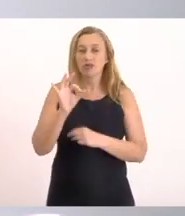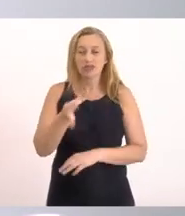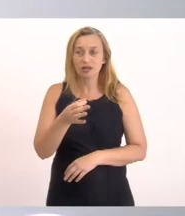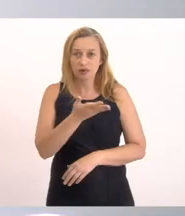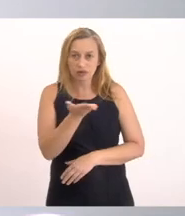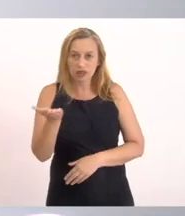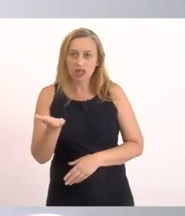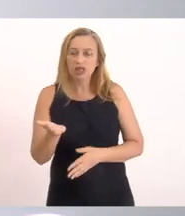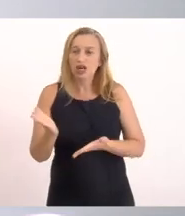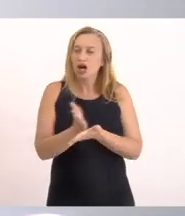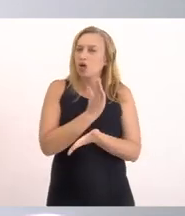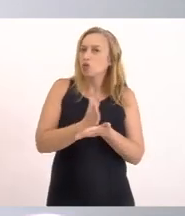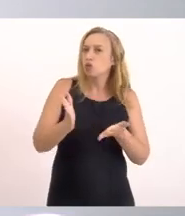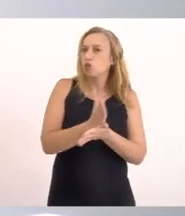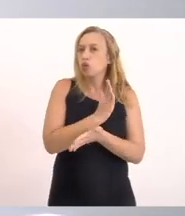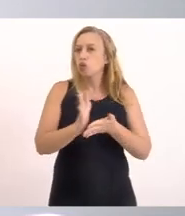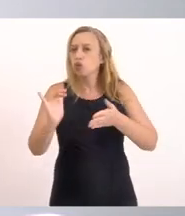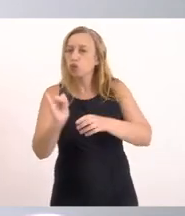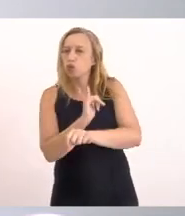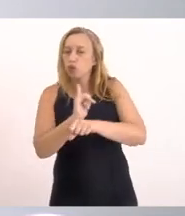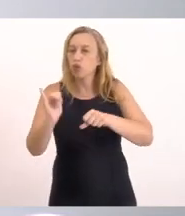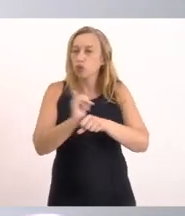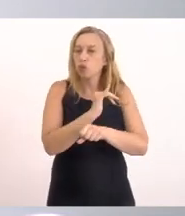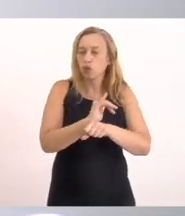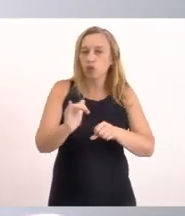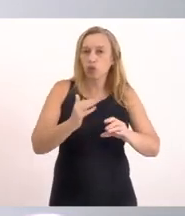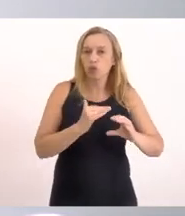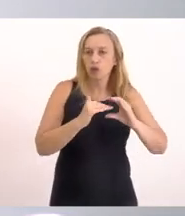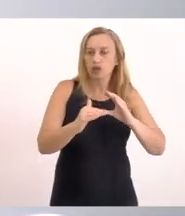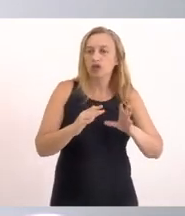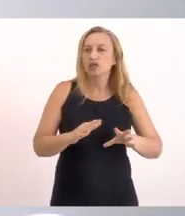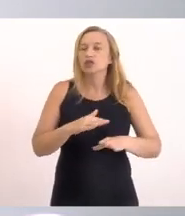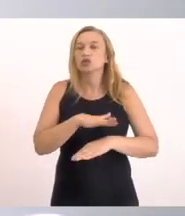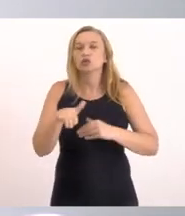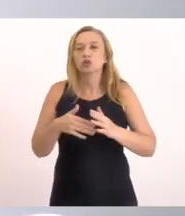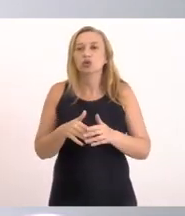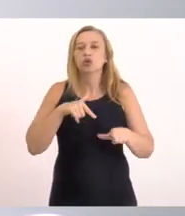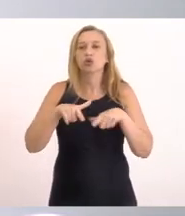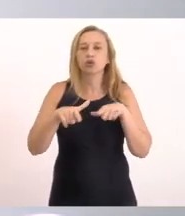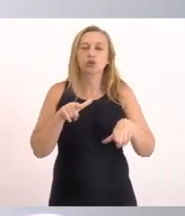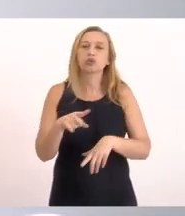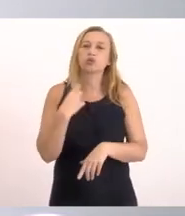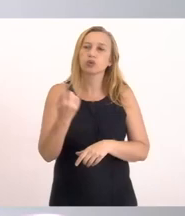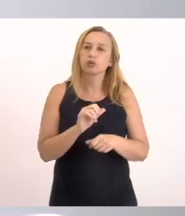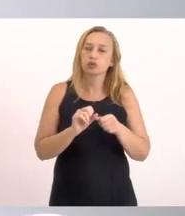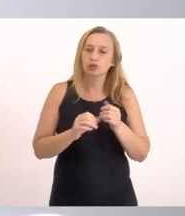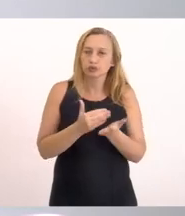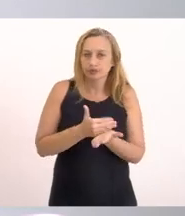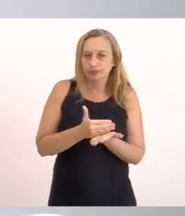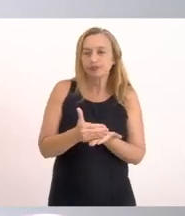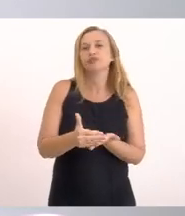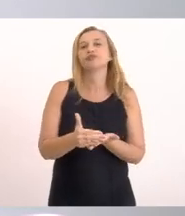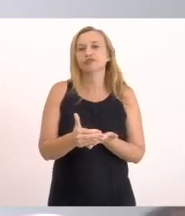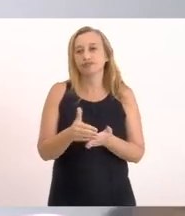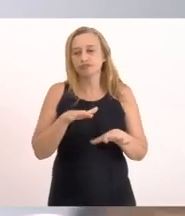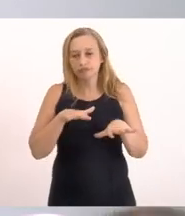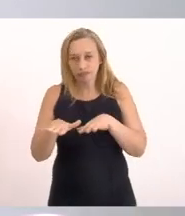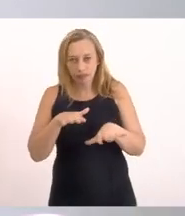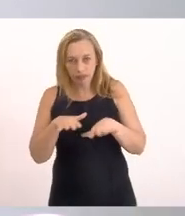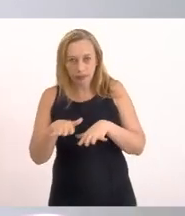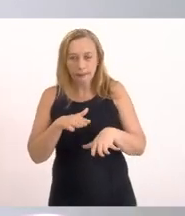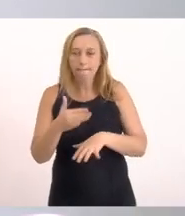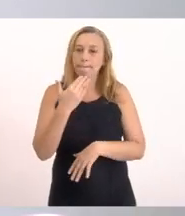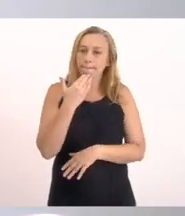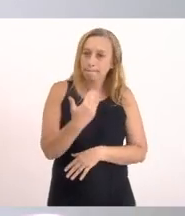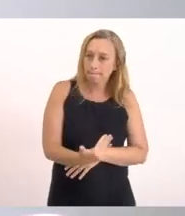traçados Alguns encaminhamentos Já em cima De todo esse trabalho Que nós fizemos Desde o início Da movimentação Da